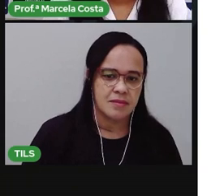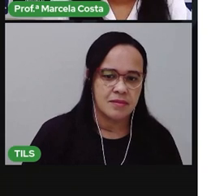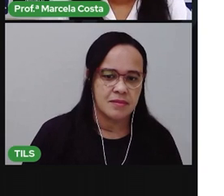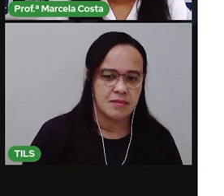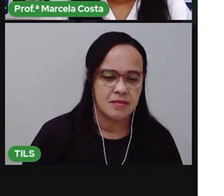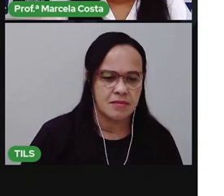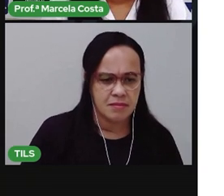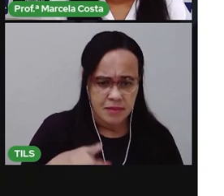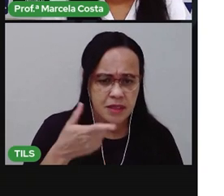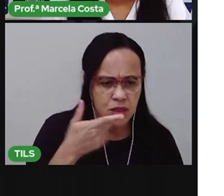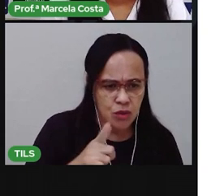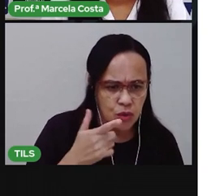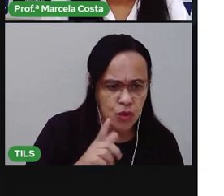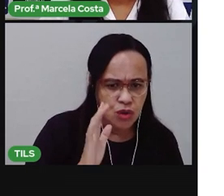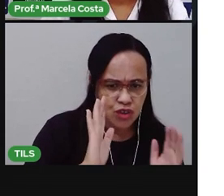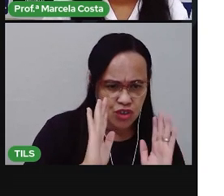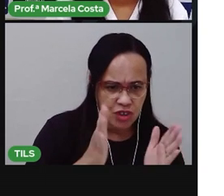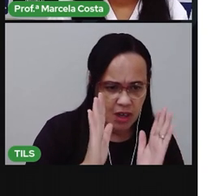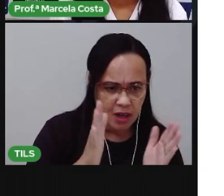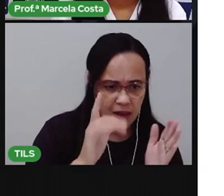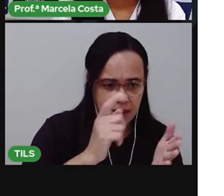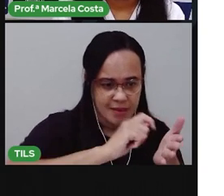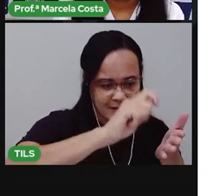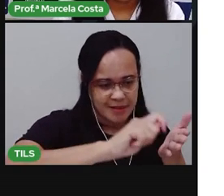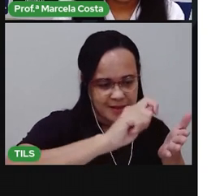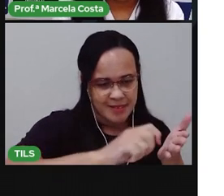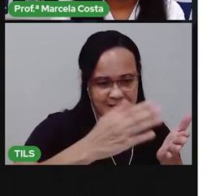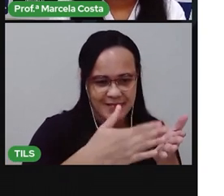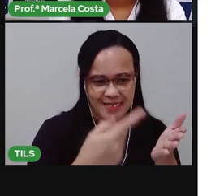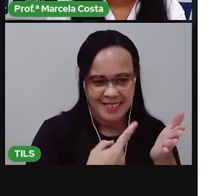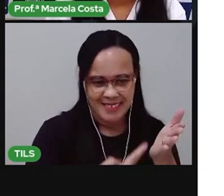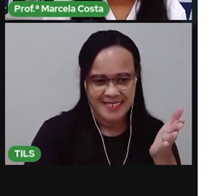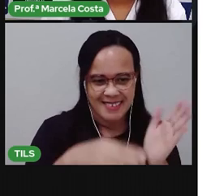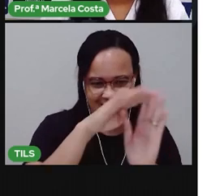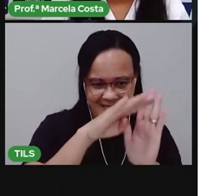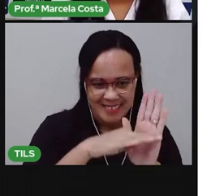Conseguiu escrever aí no seu caderno essa lista?